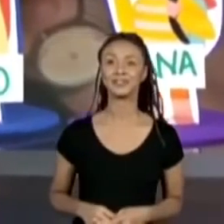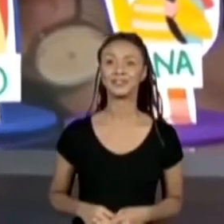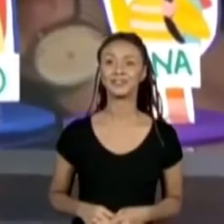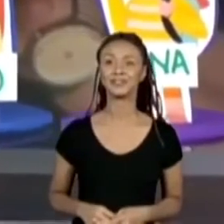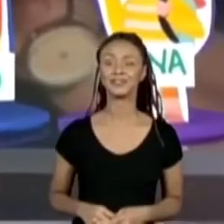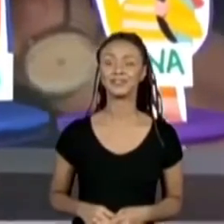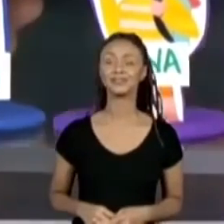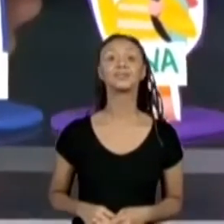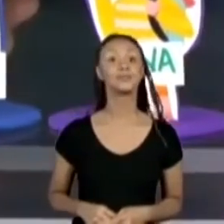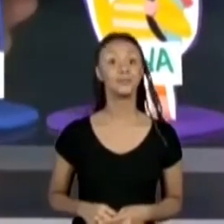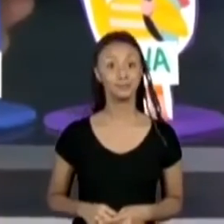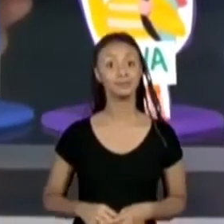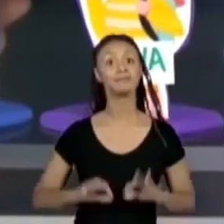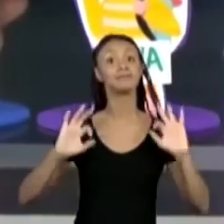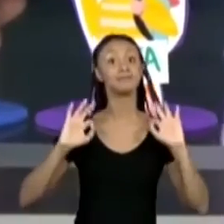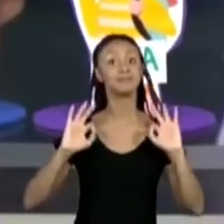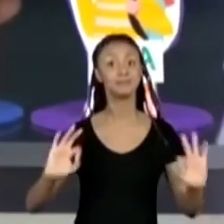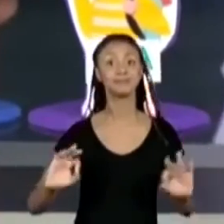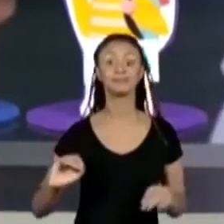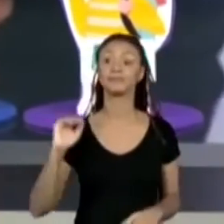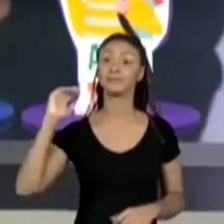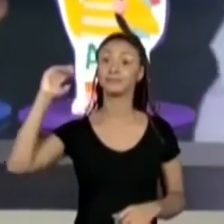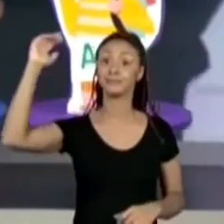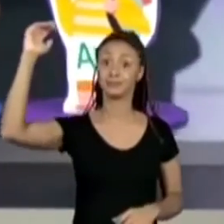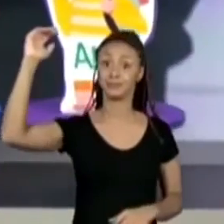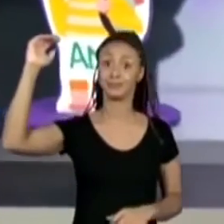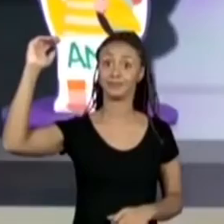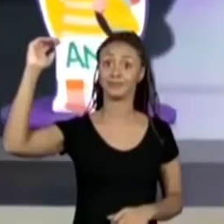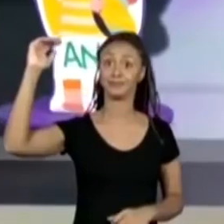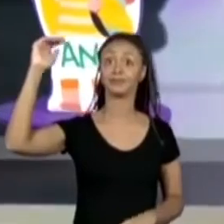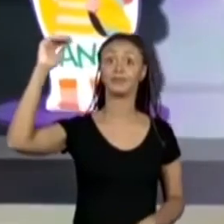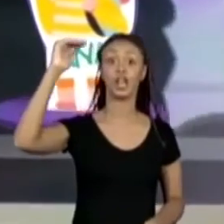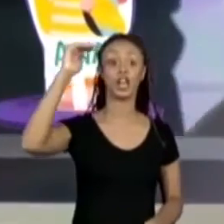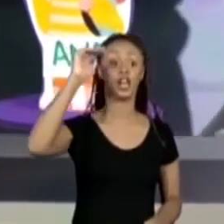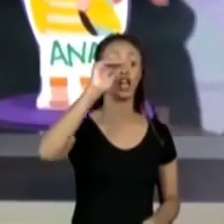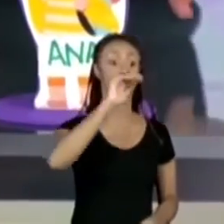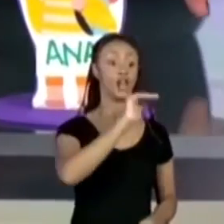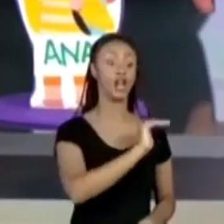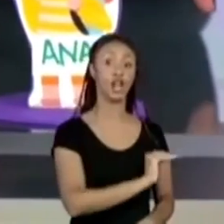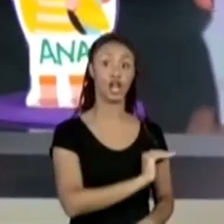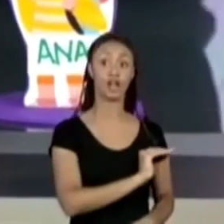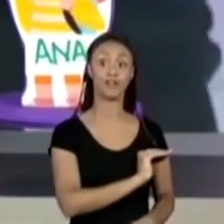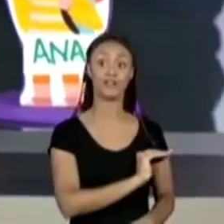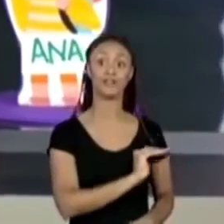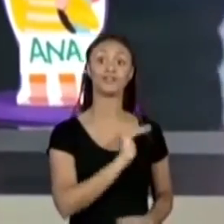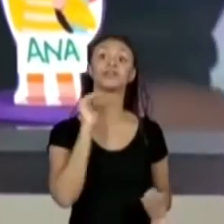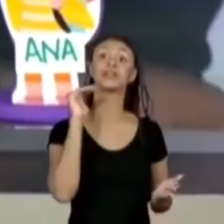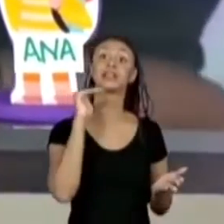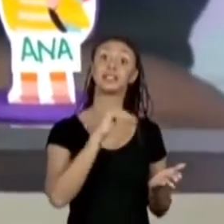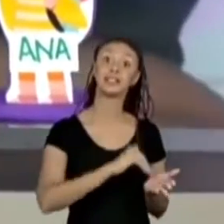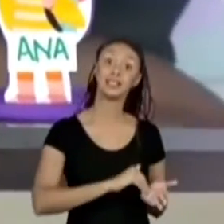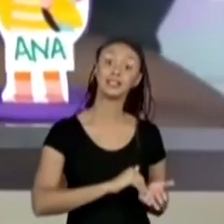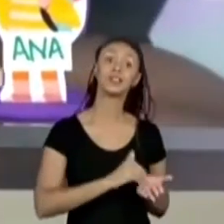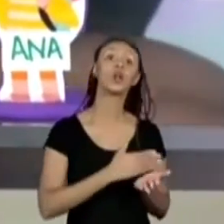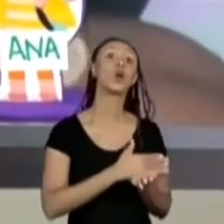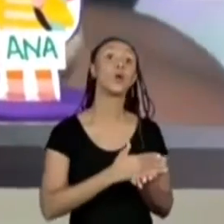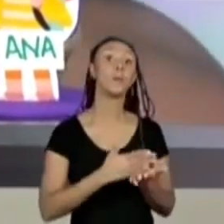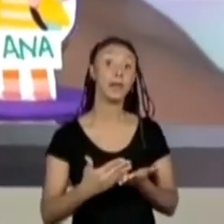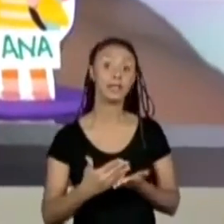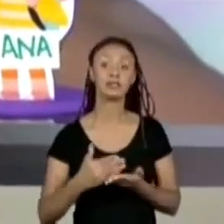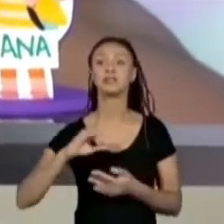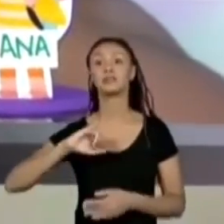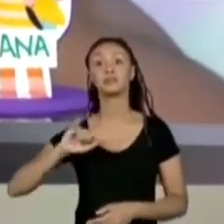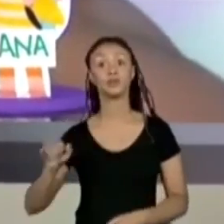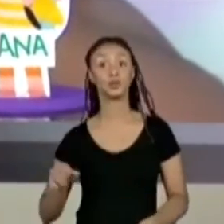A ordem decrescente do maior para o menor começa com